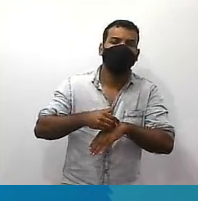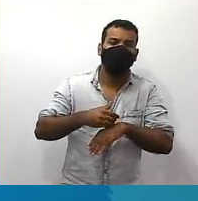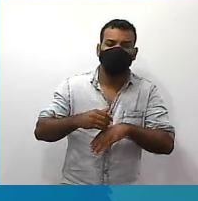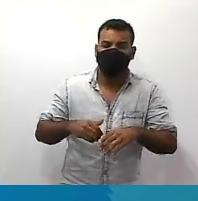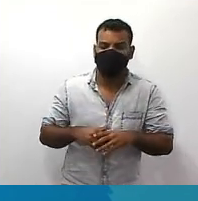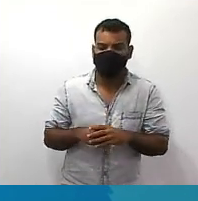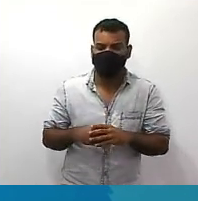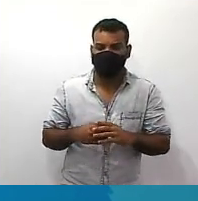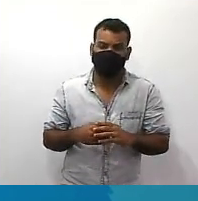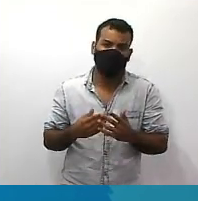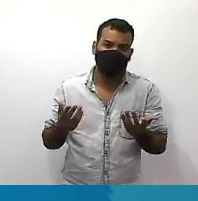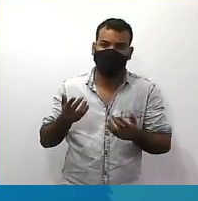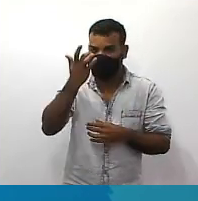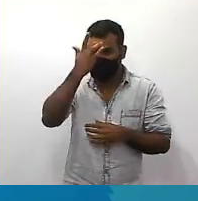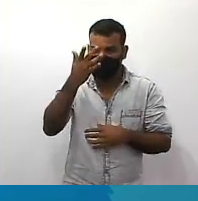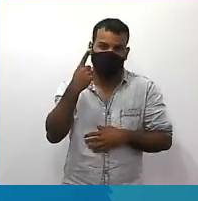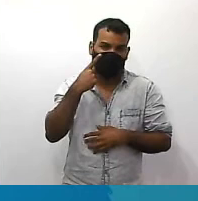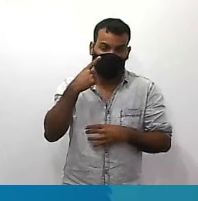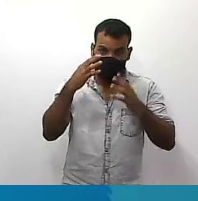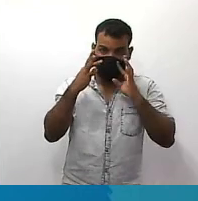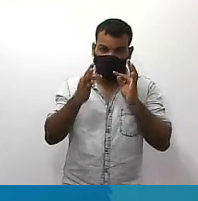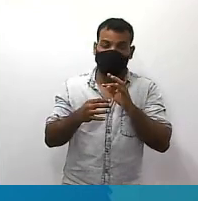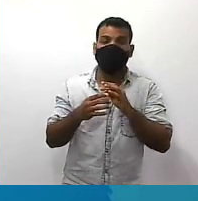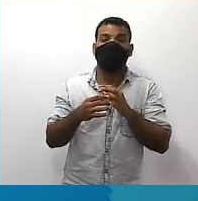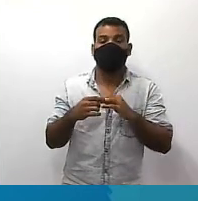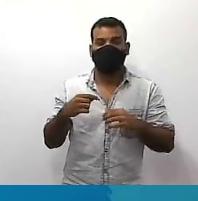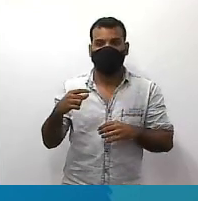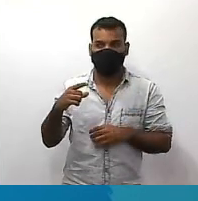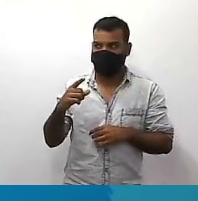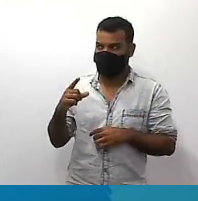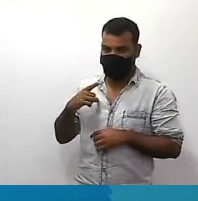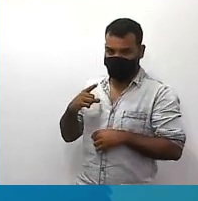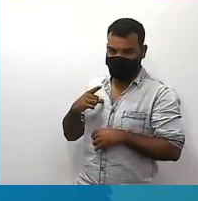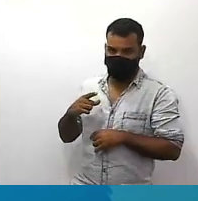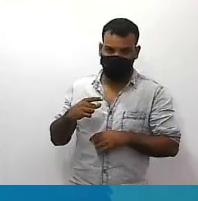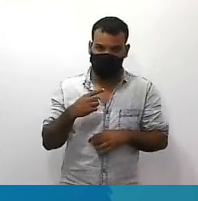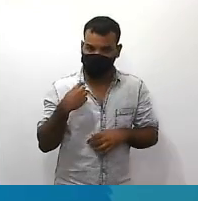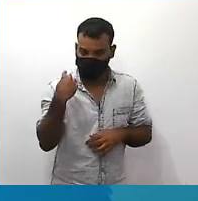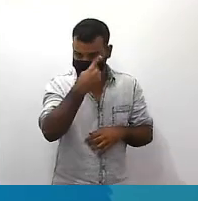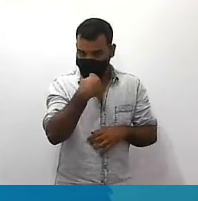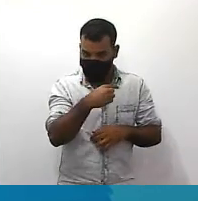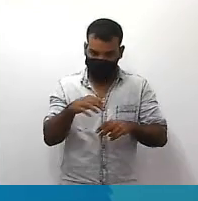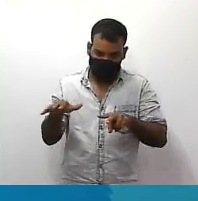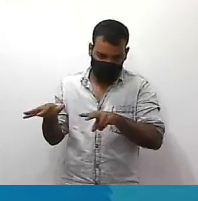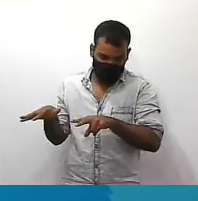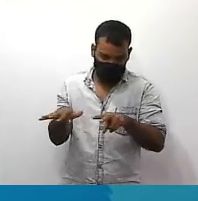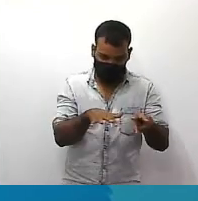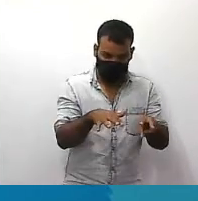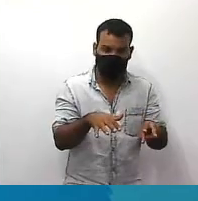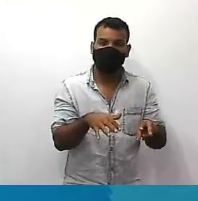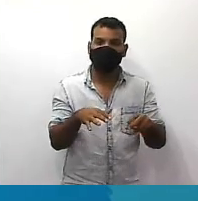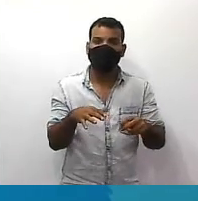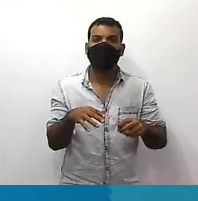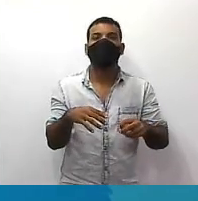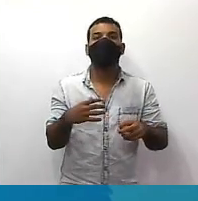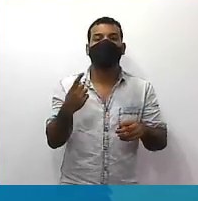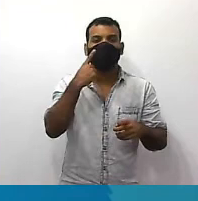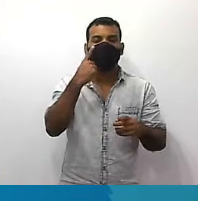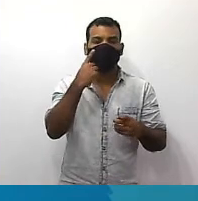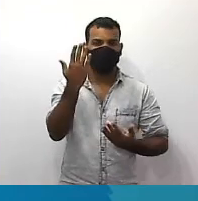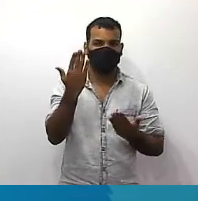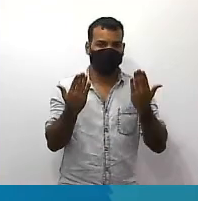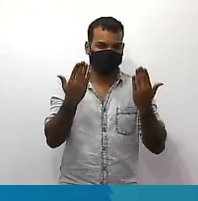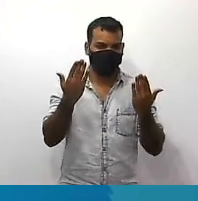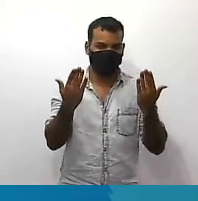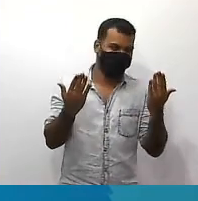ser com muito fácil presta atenção eu tenho um total de horas trabalhado semanais e eu quero fazer um comparativo